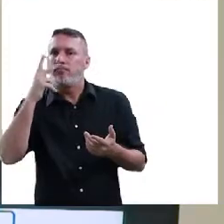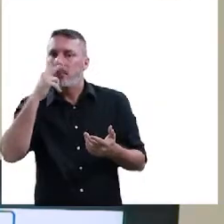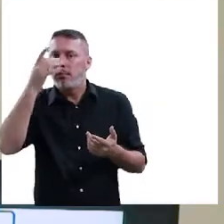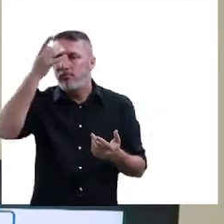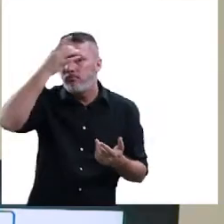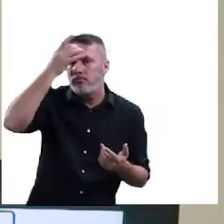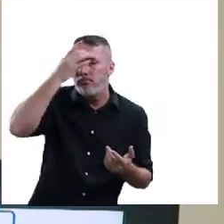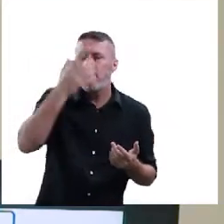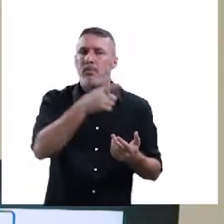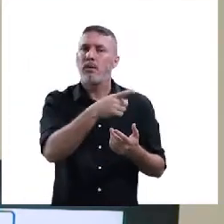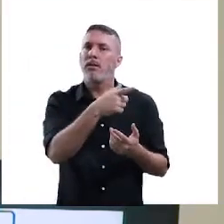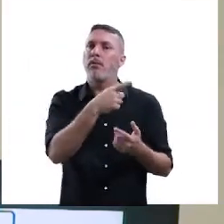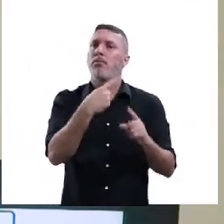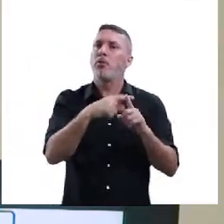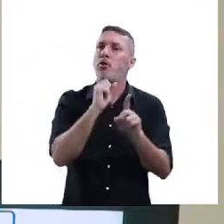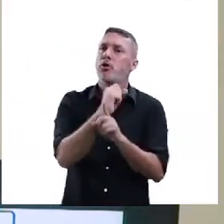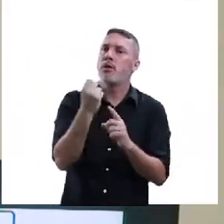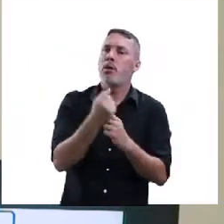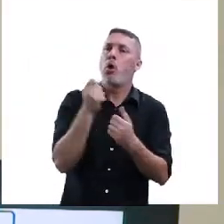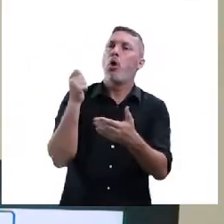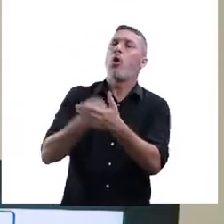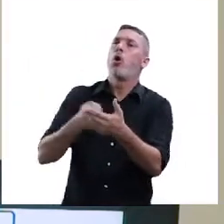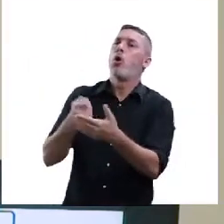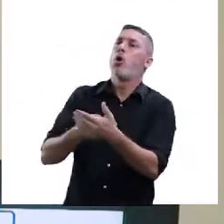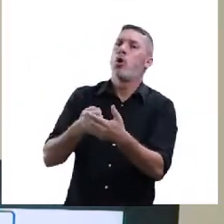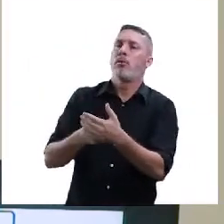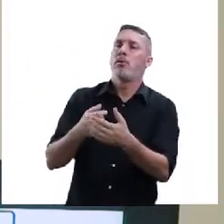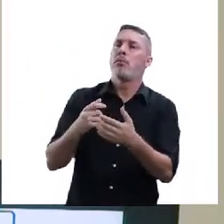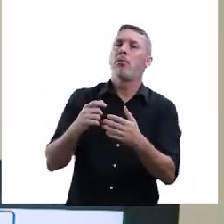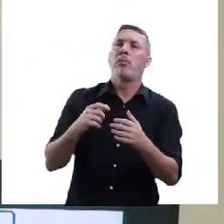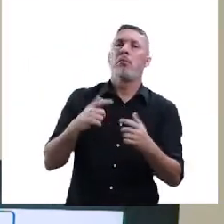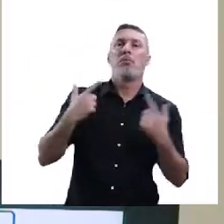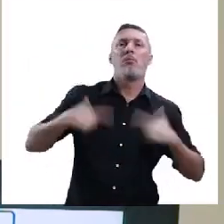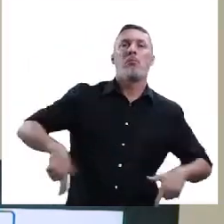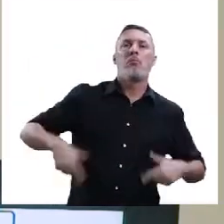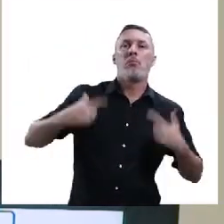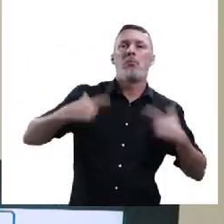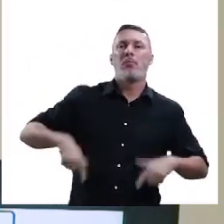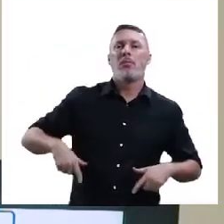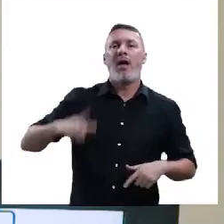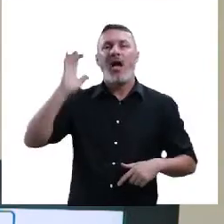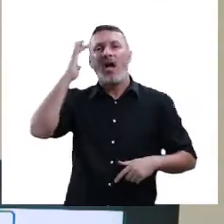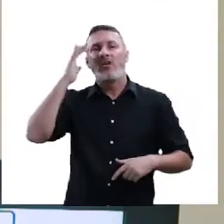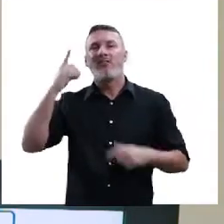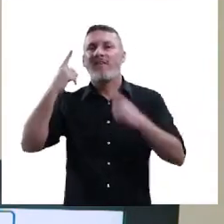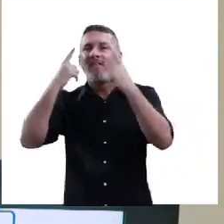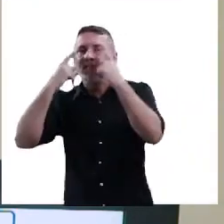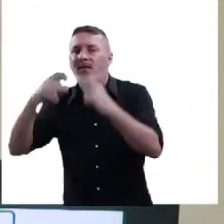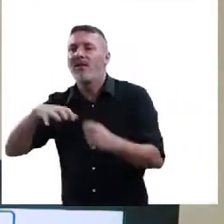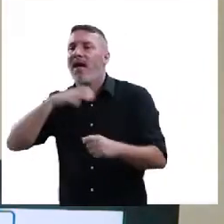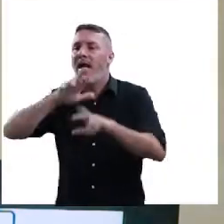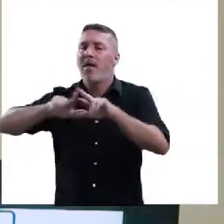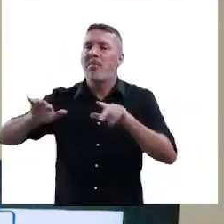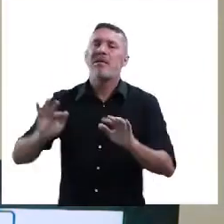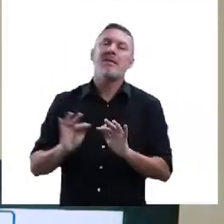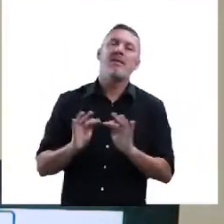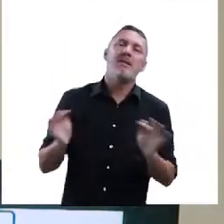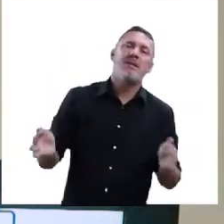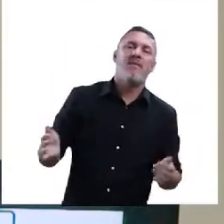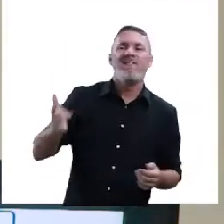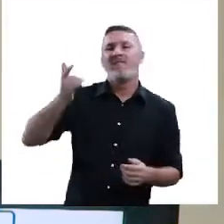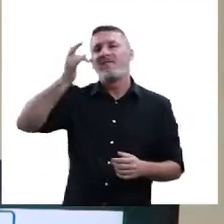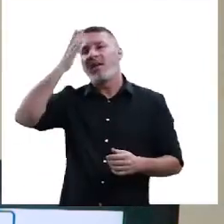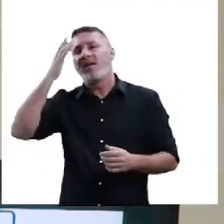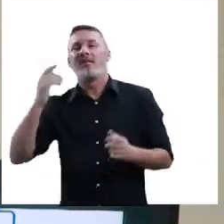é algo simples, é algo que faz resolver, que é algo sem muita importância. Beleza? O outro aspecto, aquilo que nós falamos com vocês,